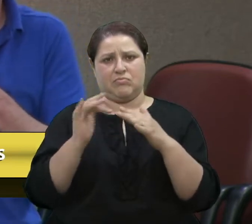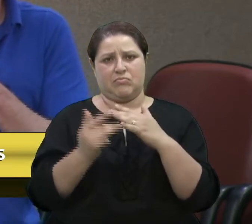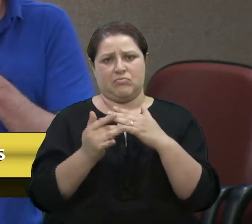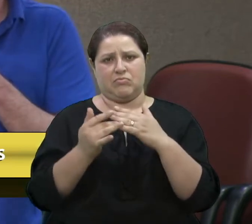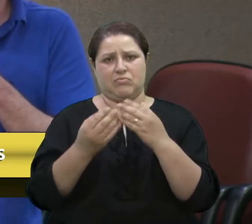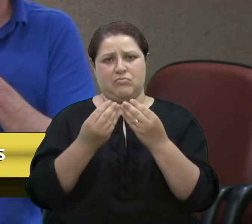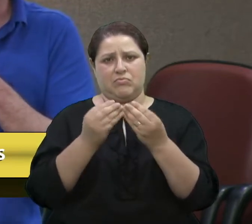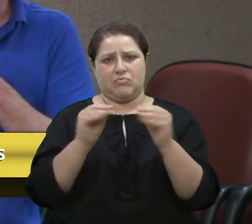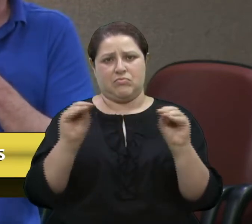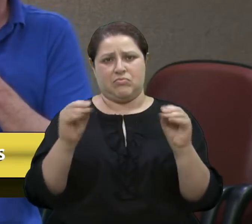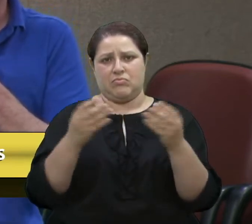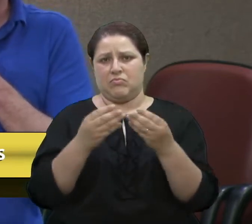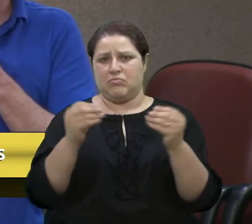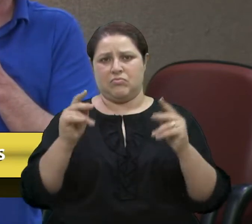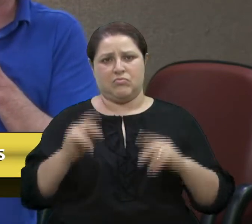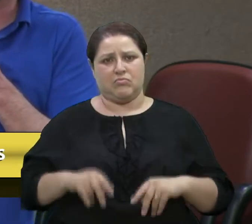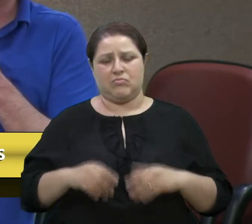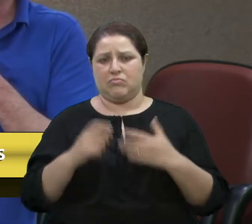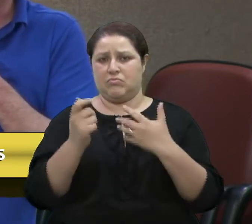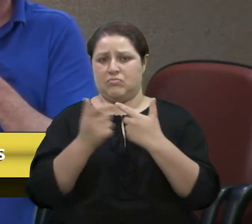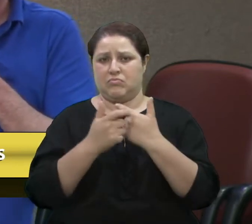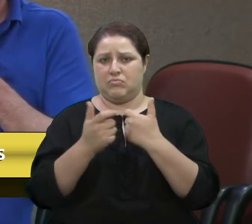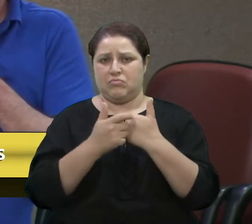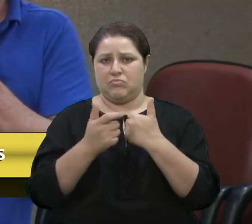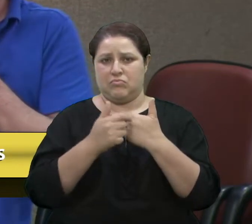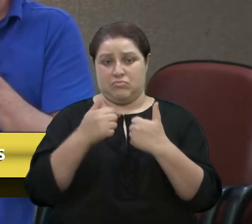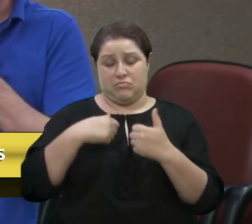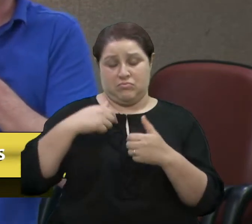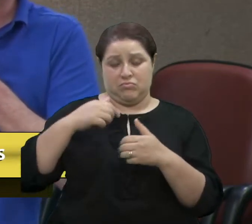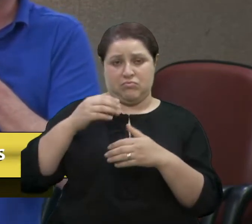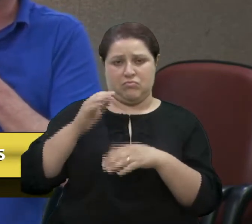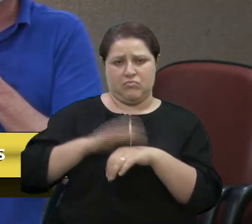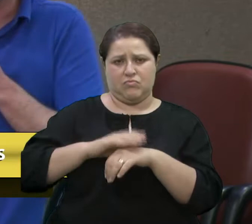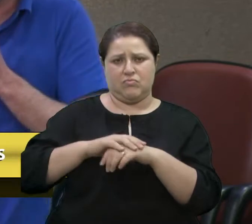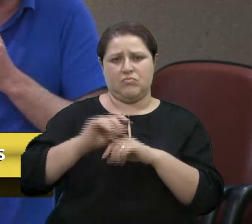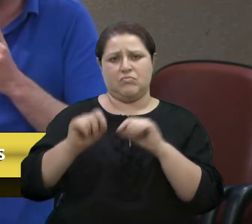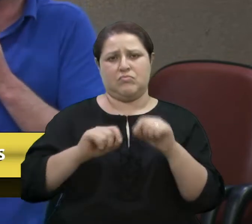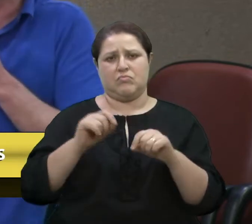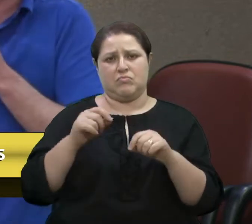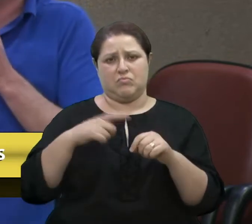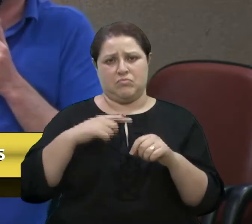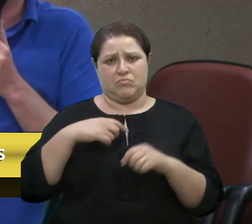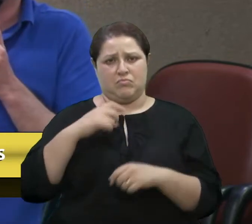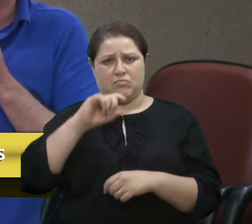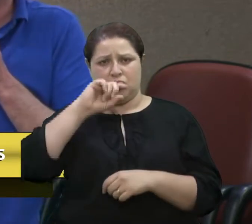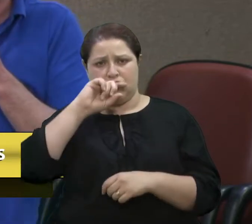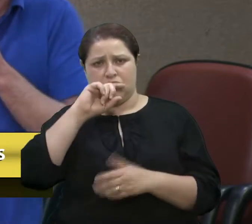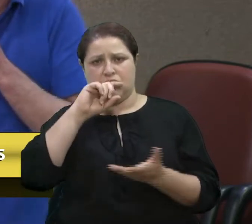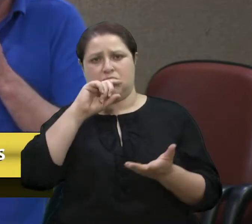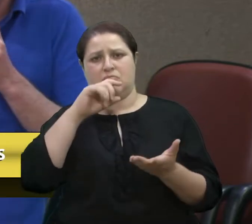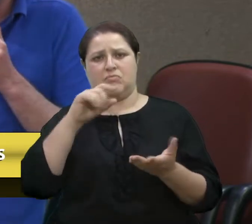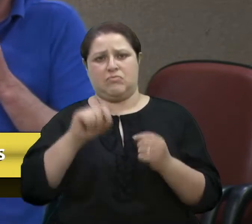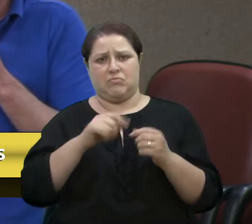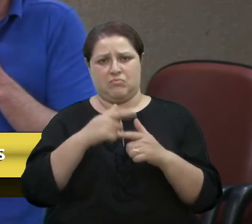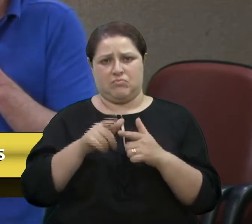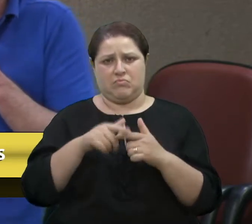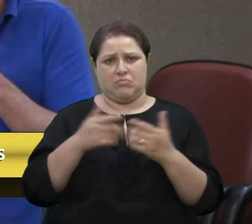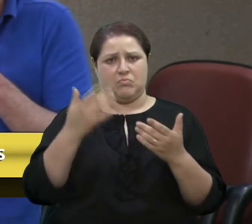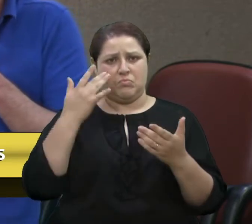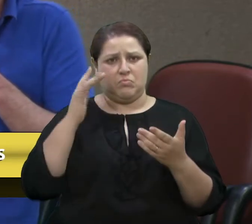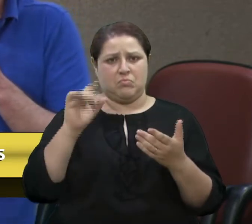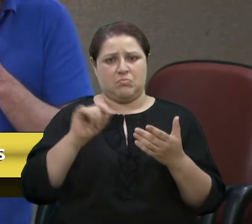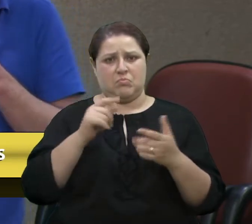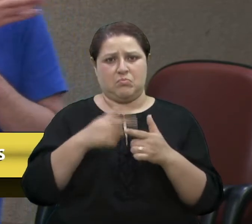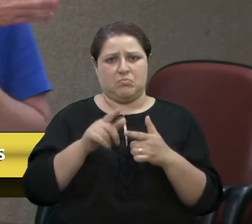Não posso mostrar? Causa inveja? Tem algum problema? Eu não sei qual é o problema das redes sociais. Todo mundo tem.